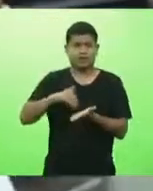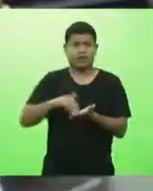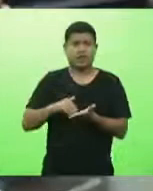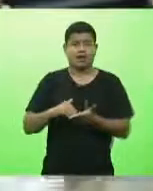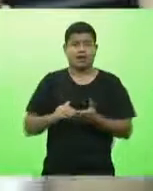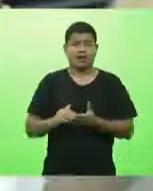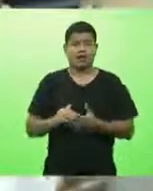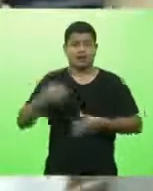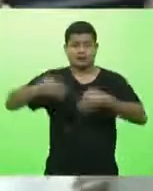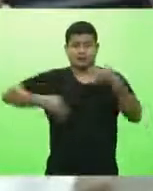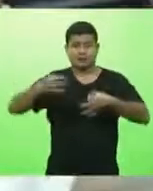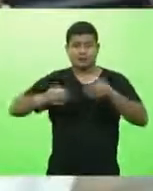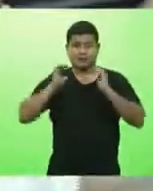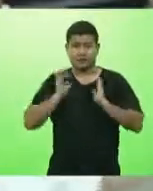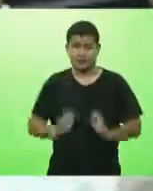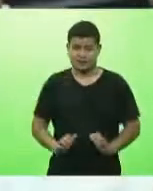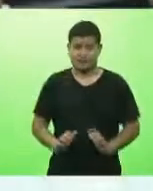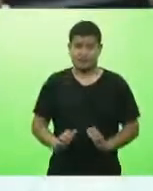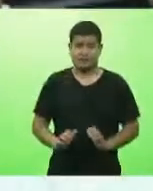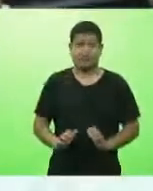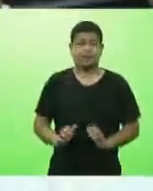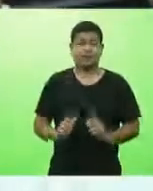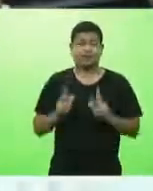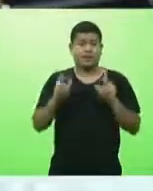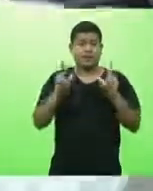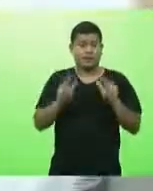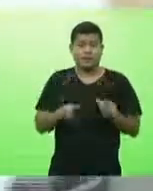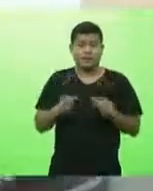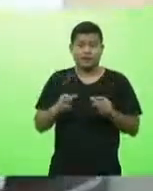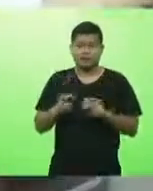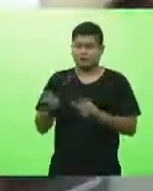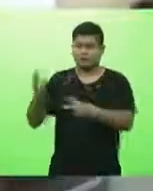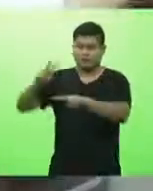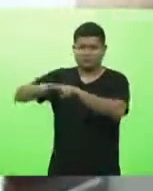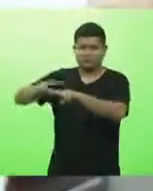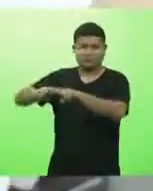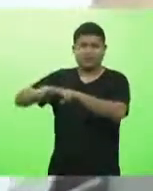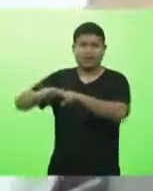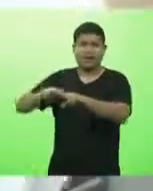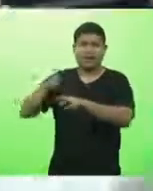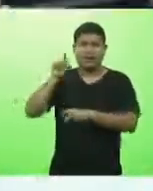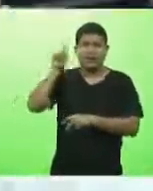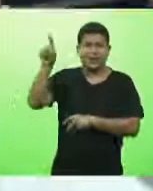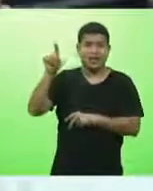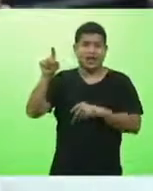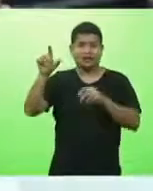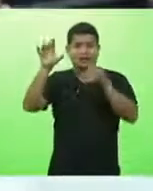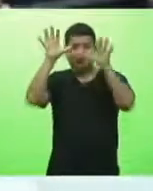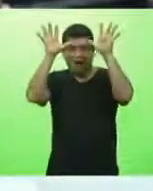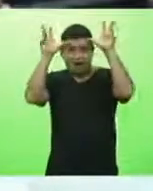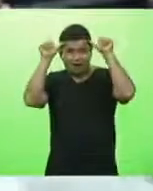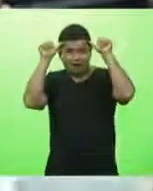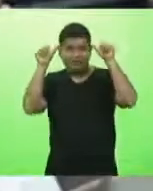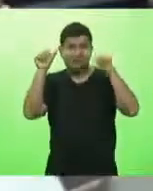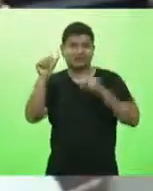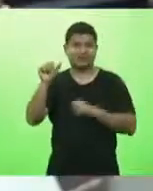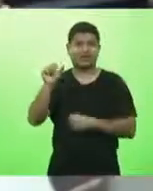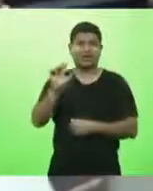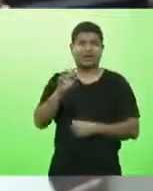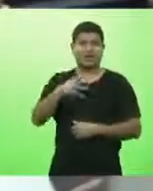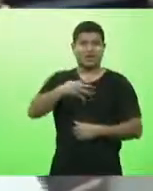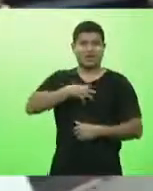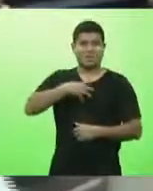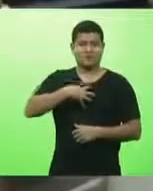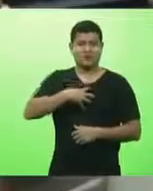empregavam nas penitenciárias e nos presídios lá do Acre da Bahia não eram as nossas a